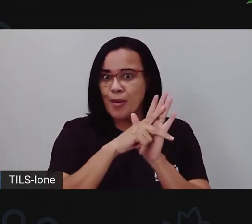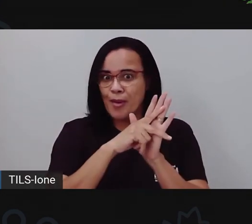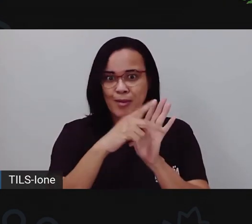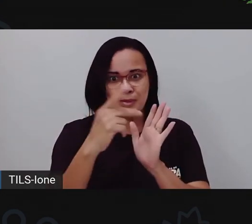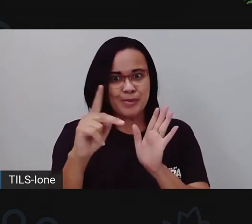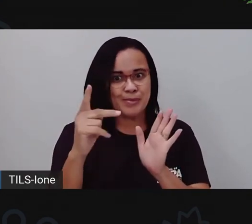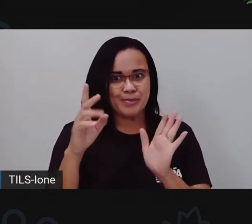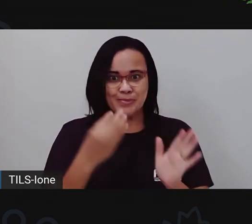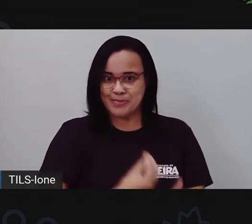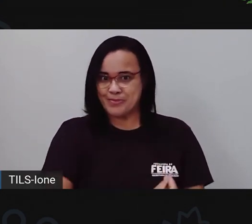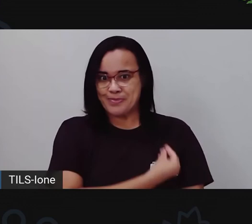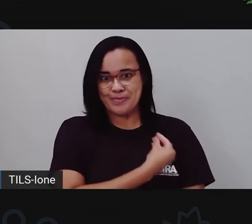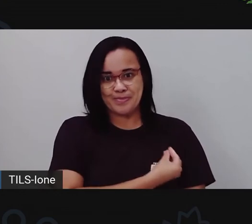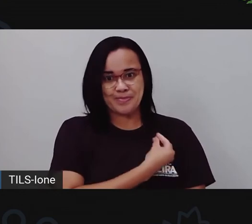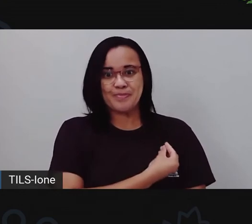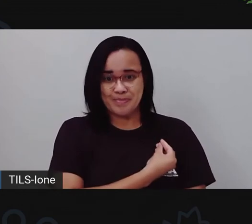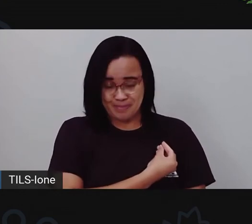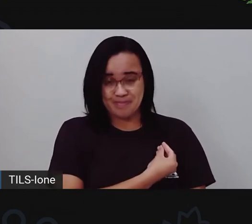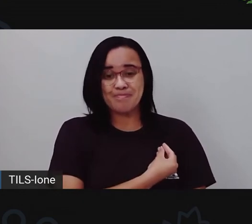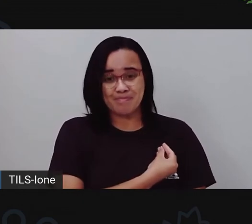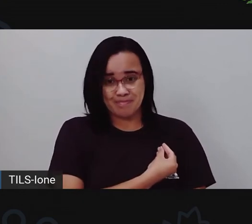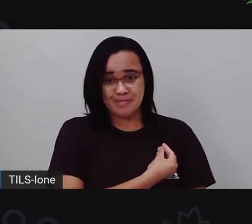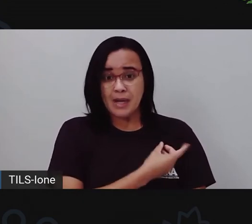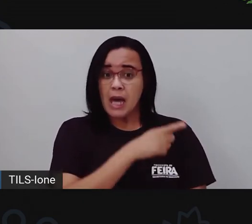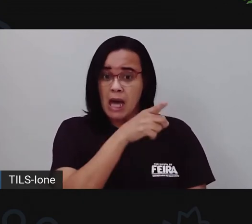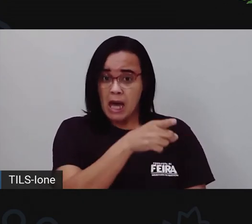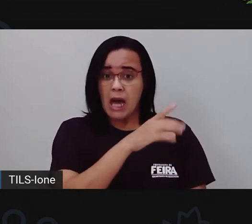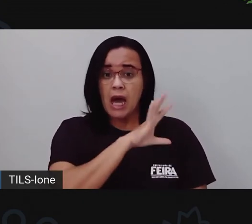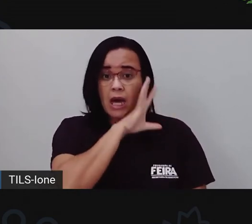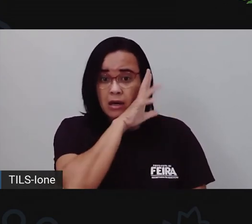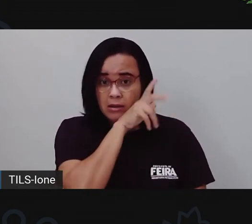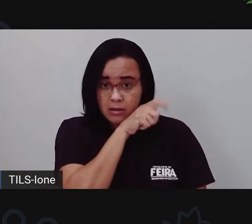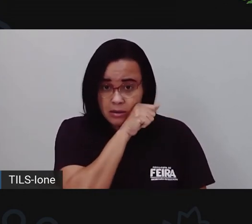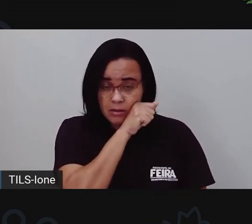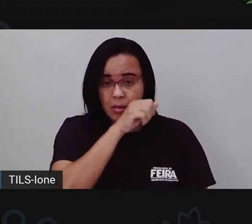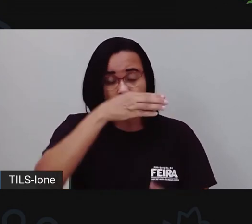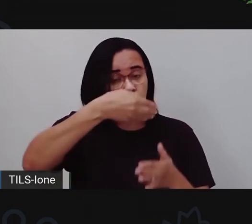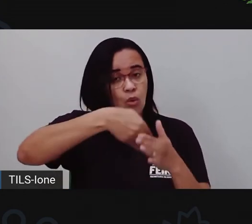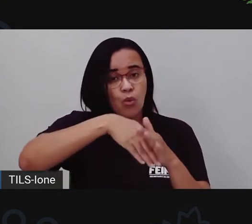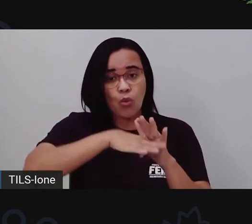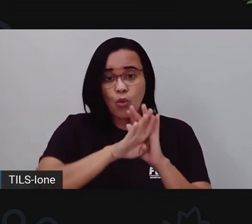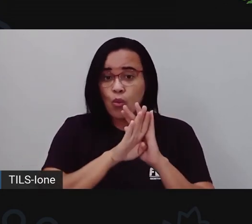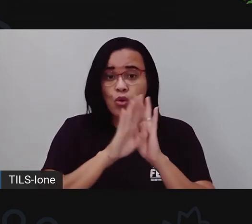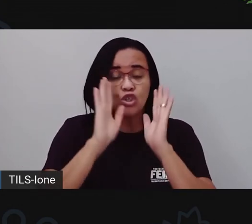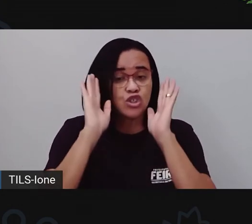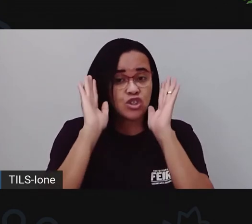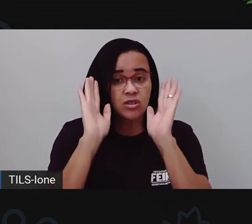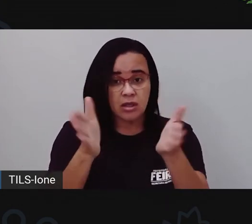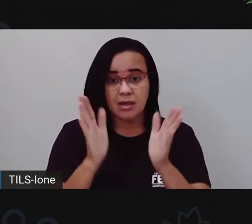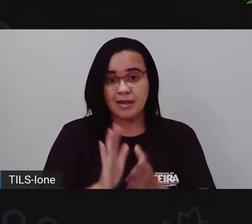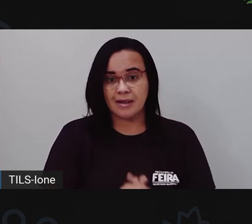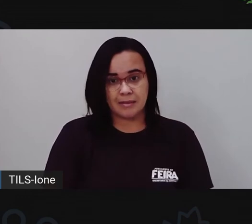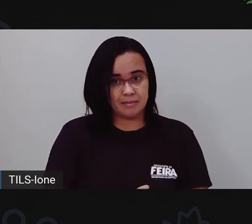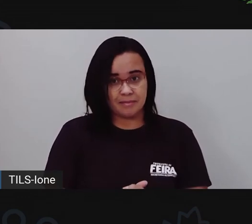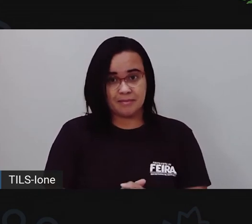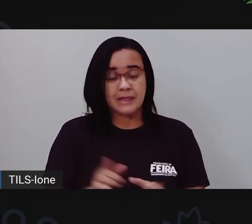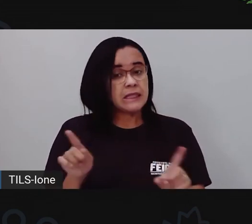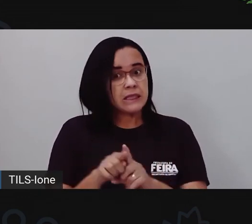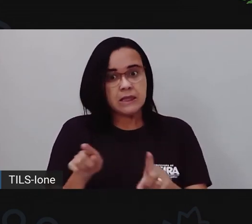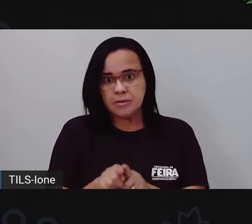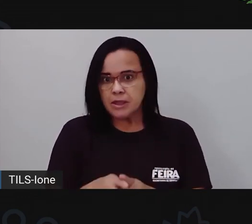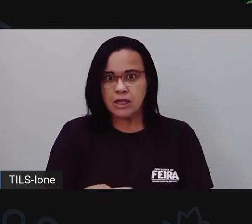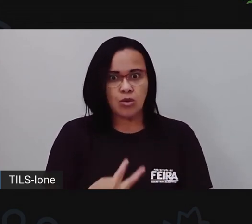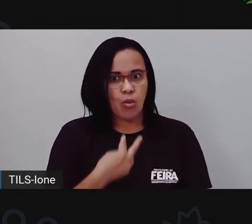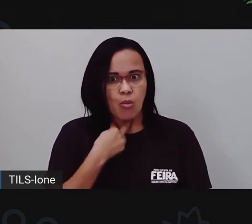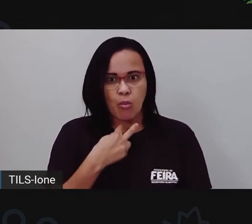já estão acostumados com nós, seres humanos, né? E outra coisa, ó, nada de alimentar os animais,